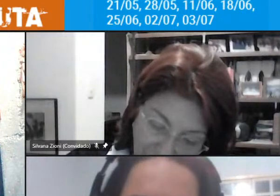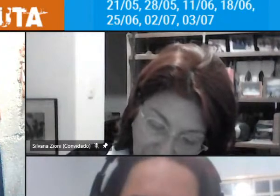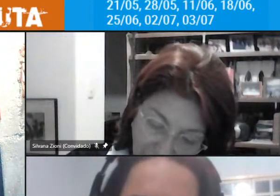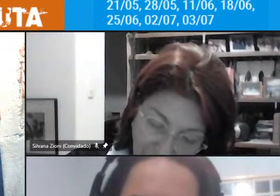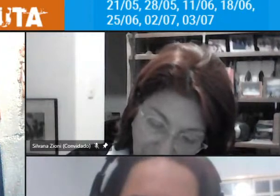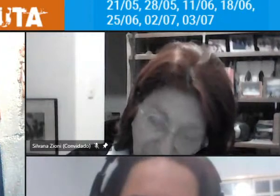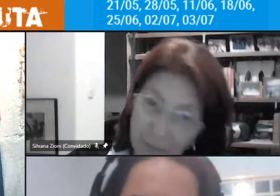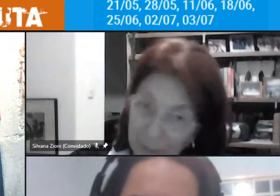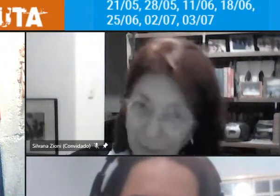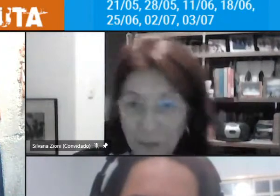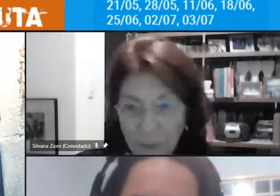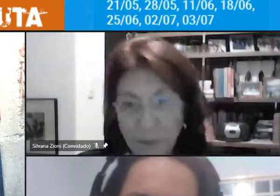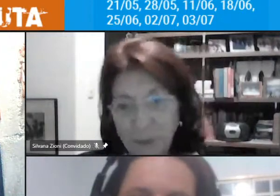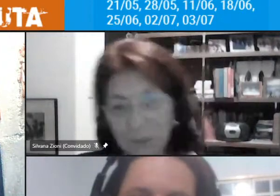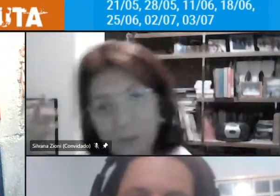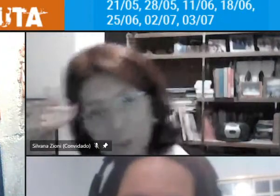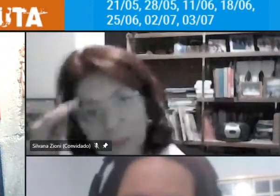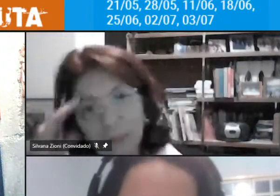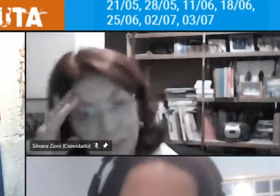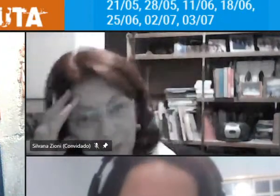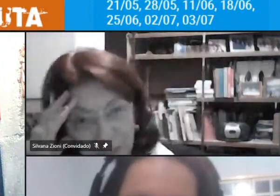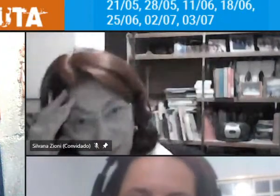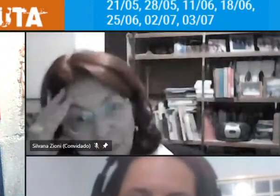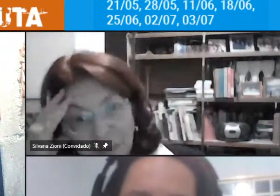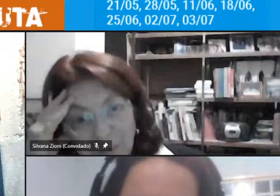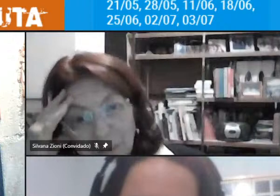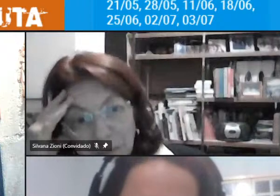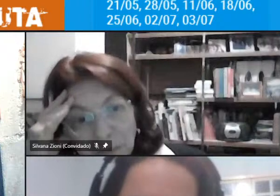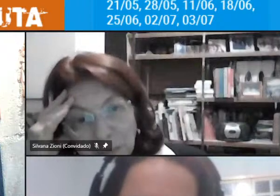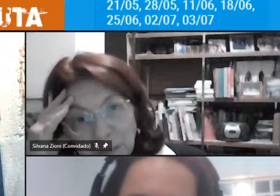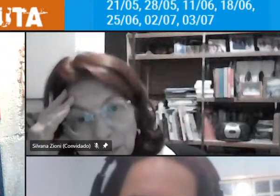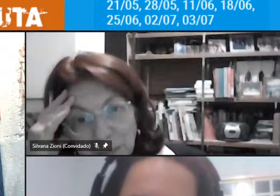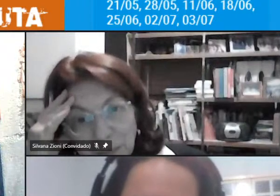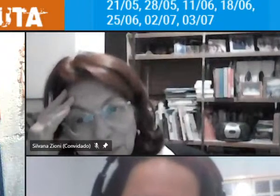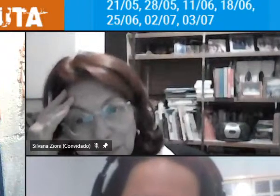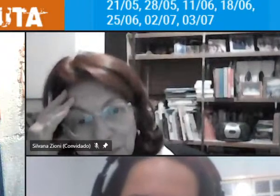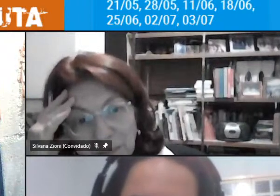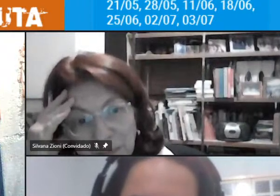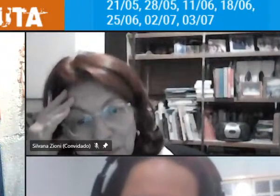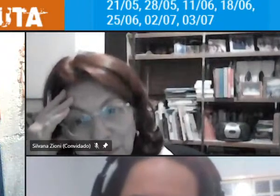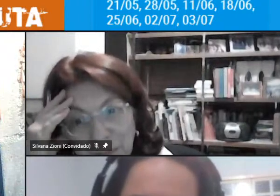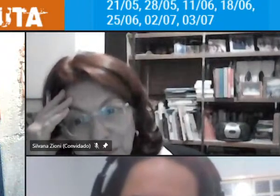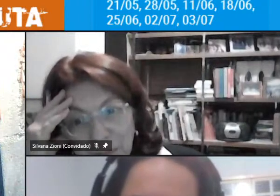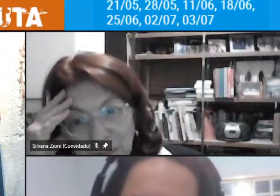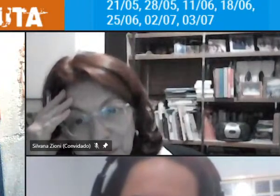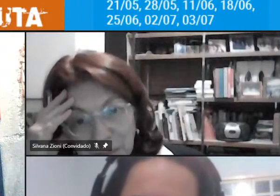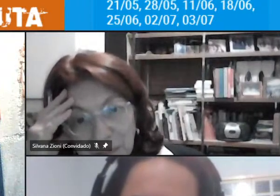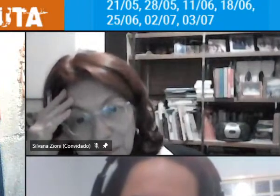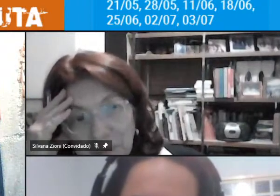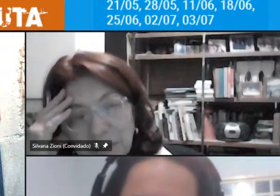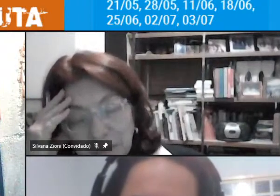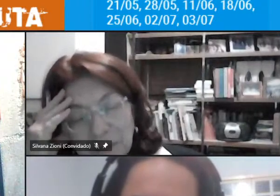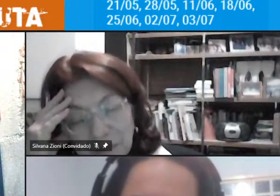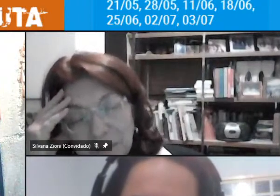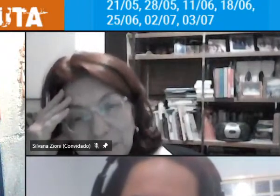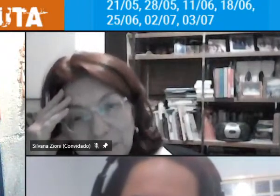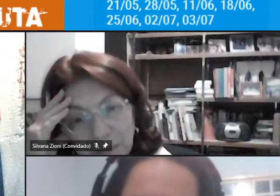poder público eles mandam e o poder público obedece a hora aí na pandemia reduz o